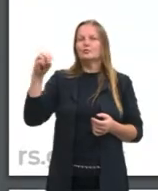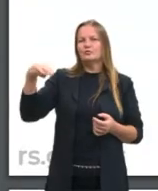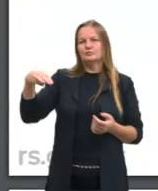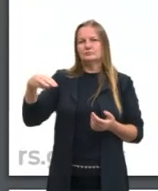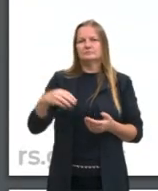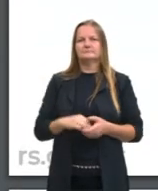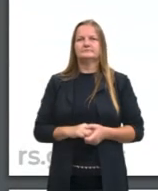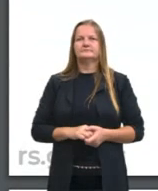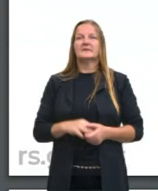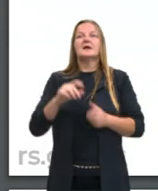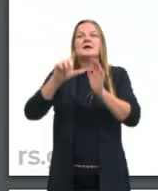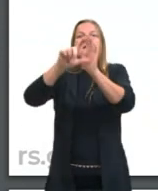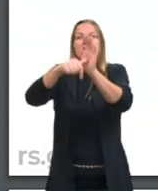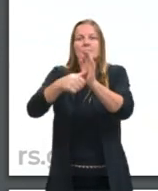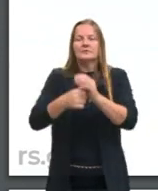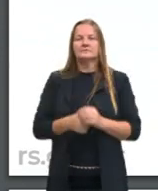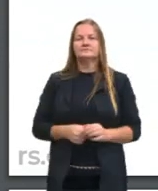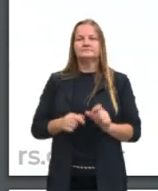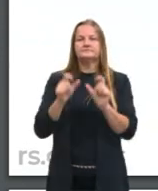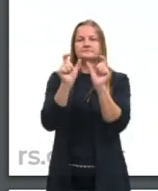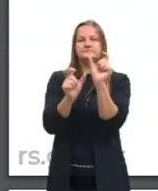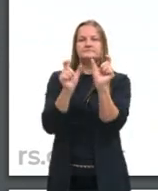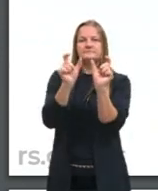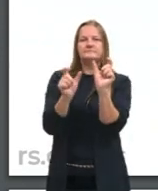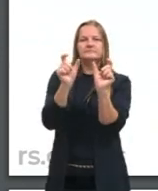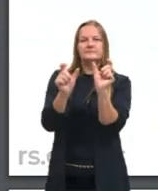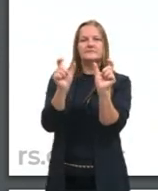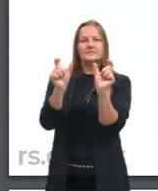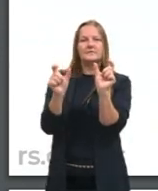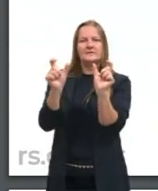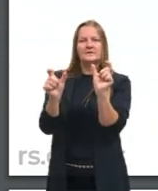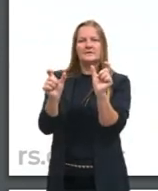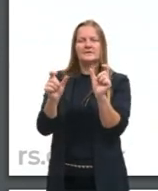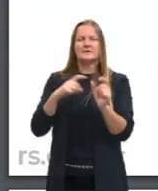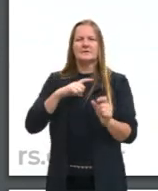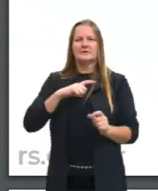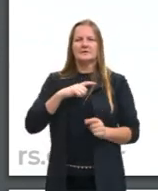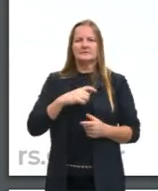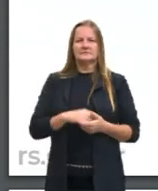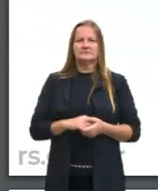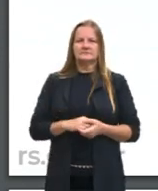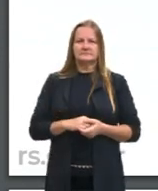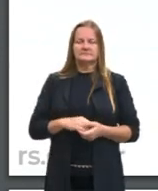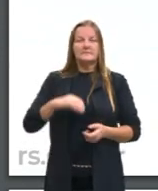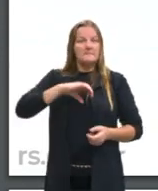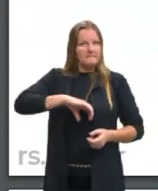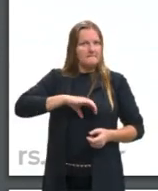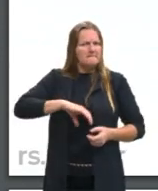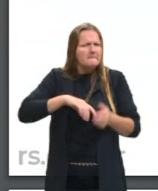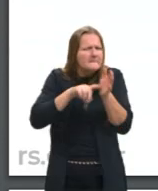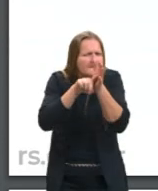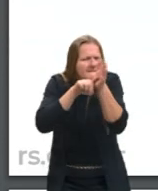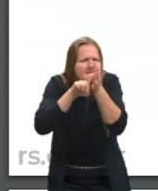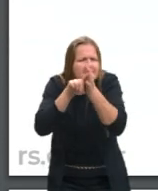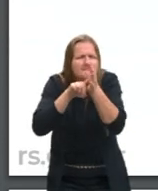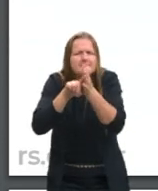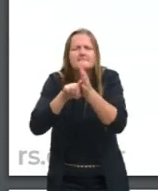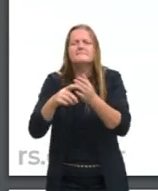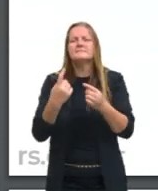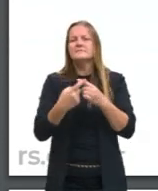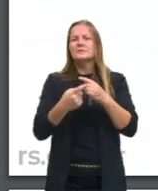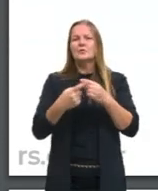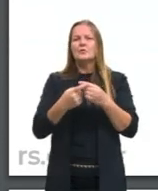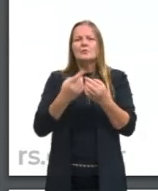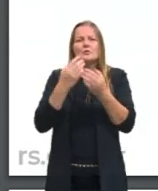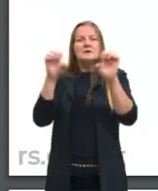Depois a gente chega na morfologia, que vai ser a parte da língua portuguesa que vai se dedicar a analisar a